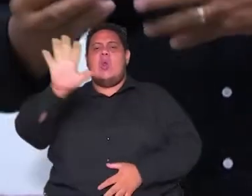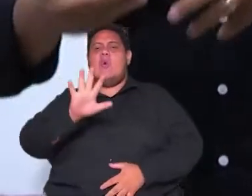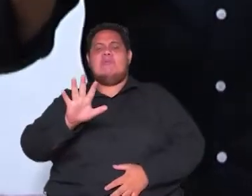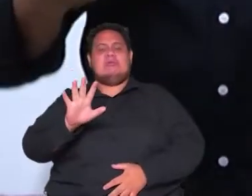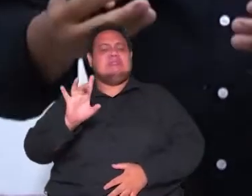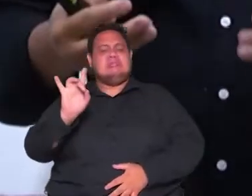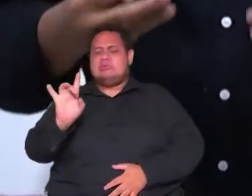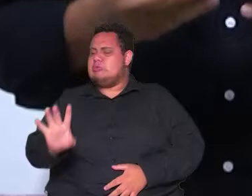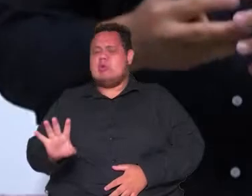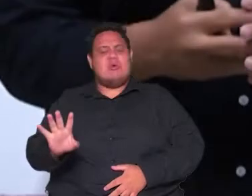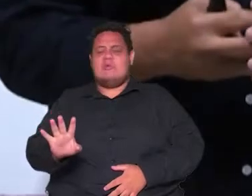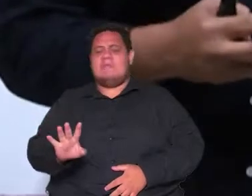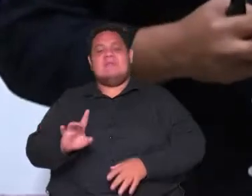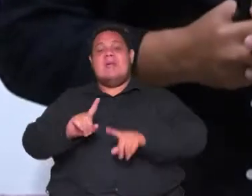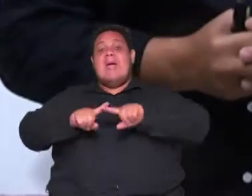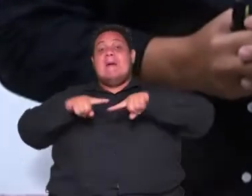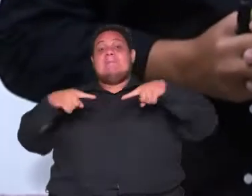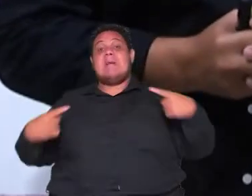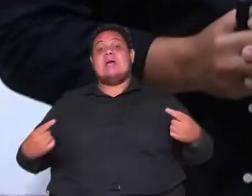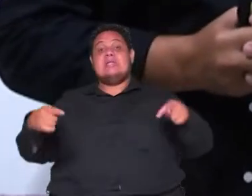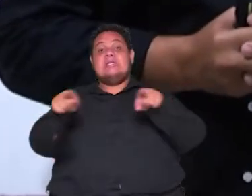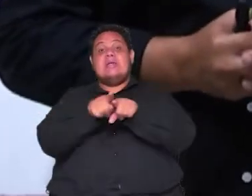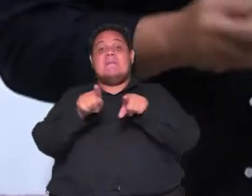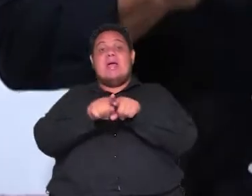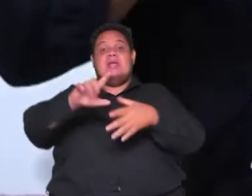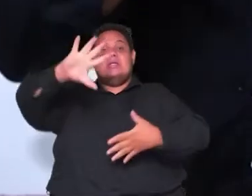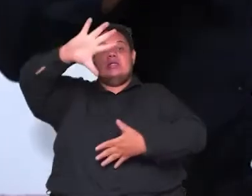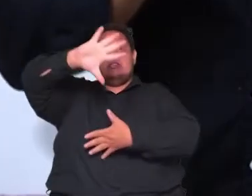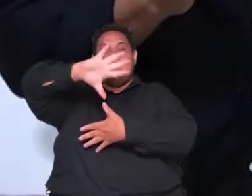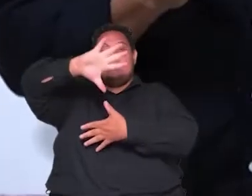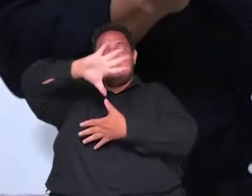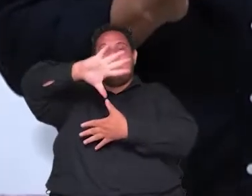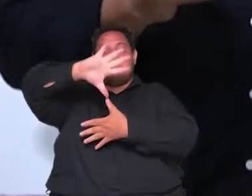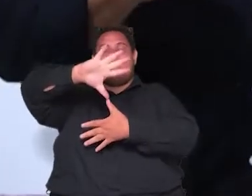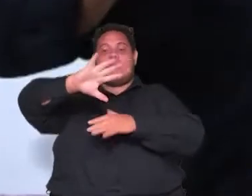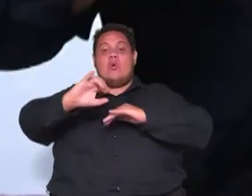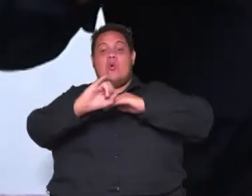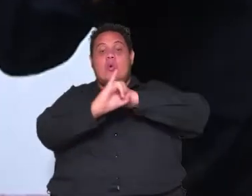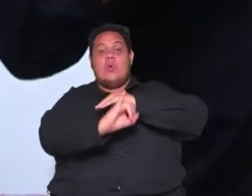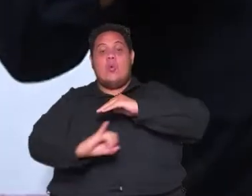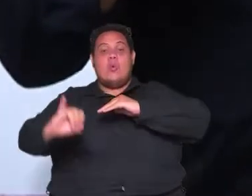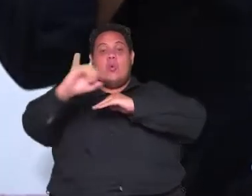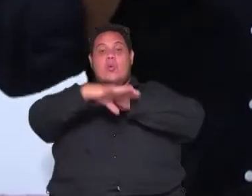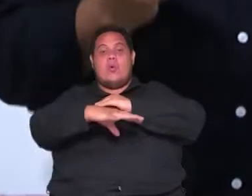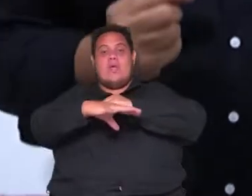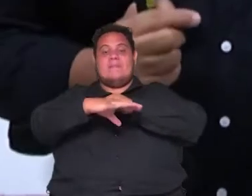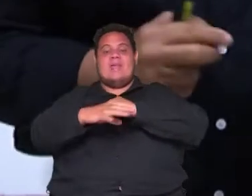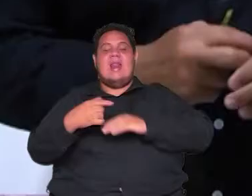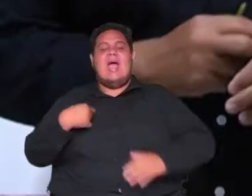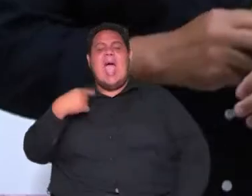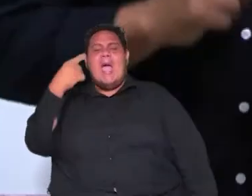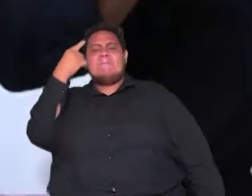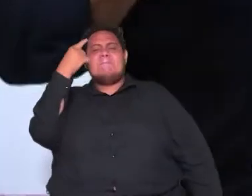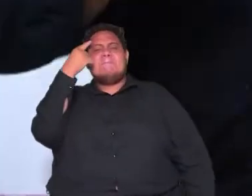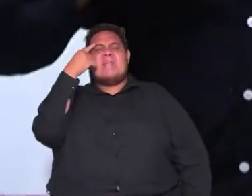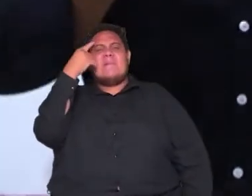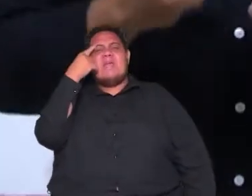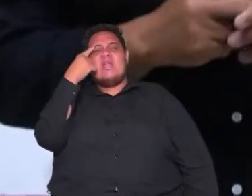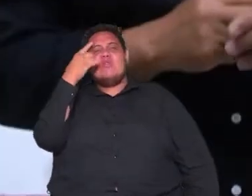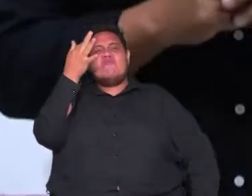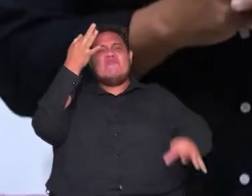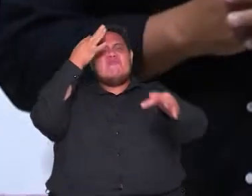na Europa, mas também na América o Iluminismo, em termos de pensamento filosófico,